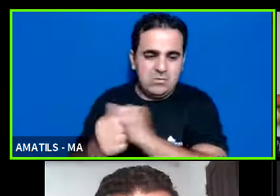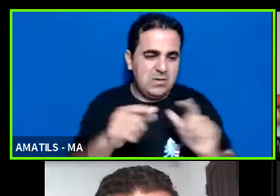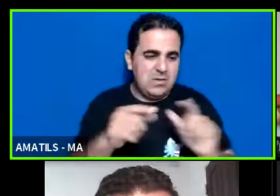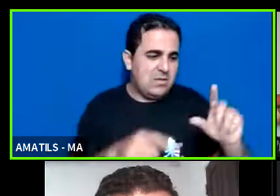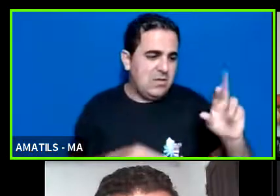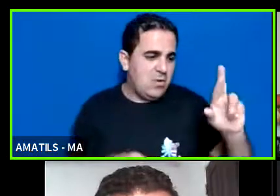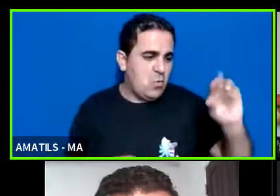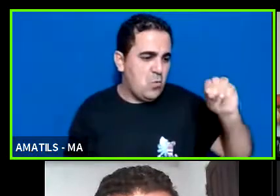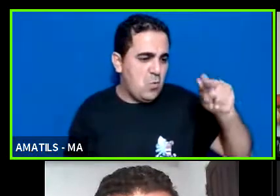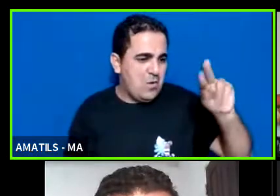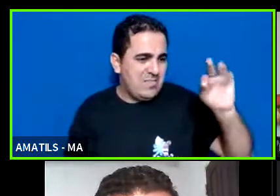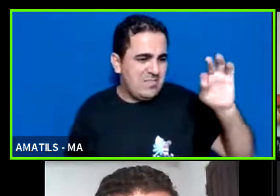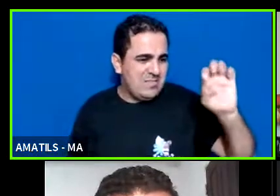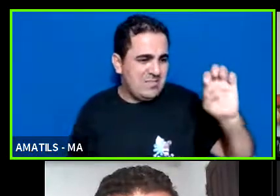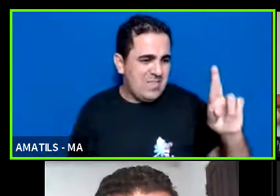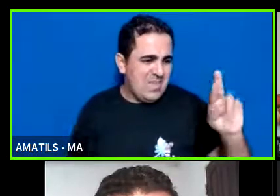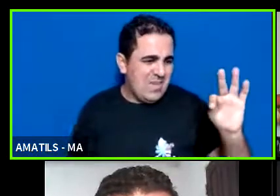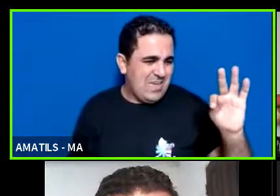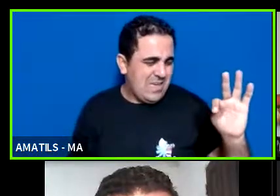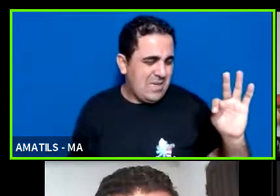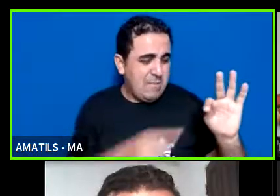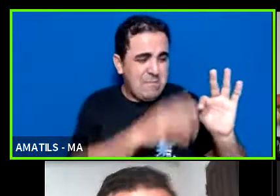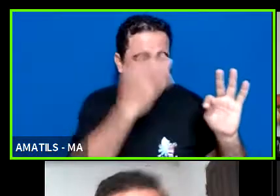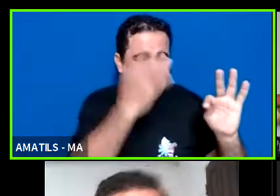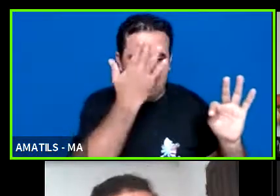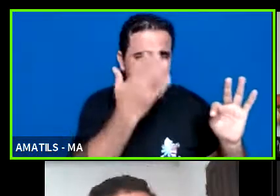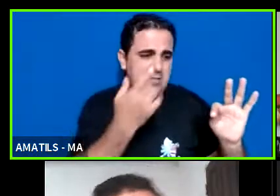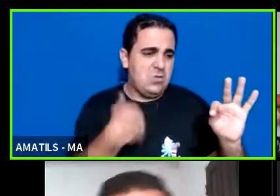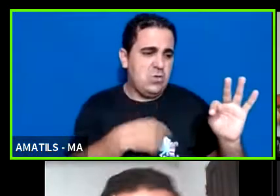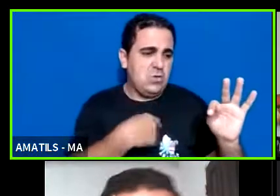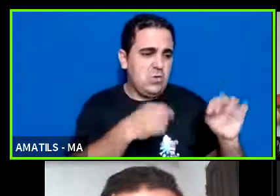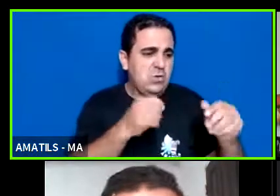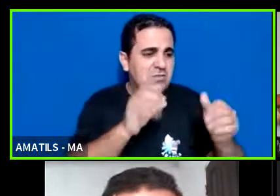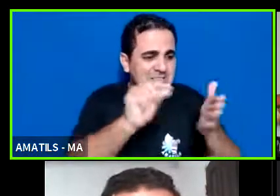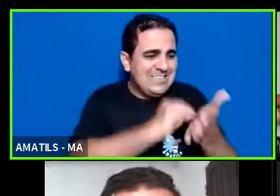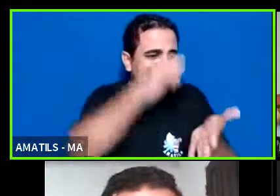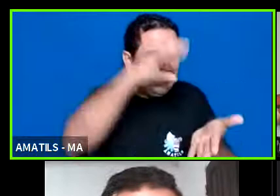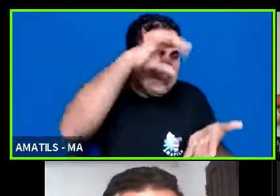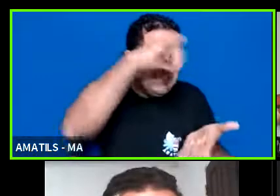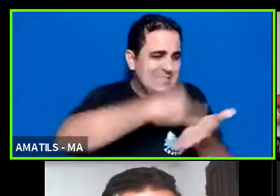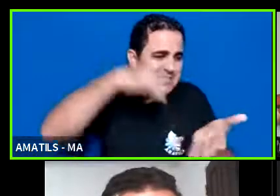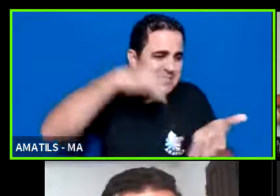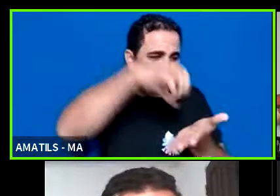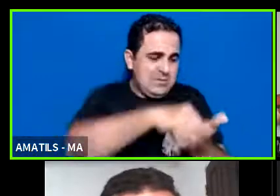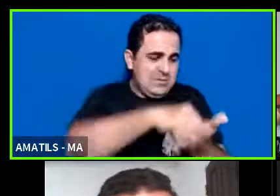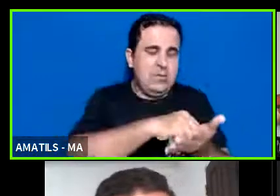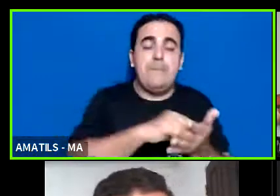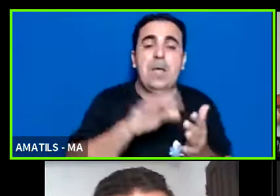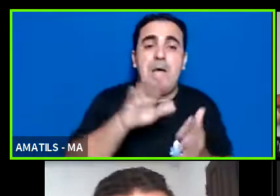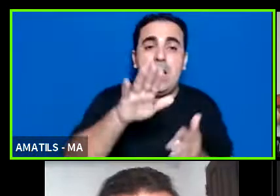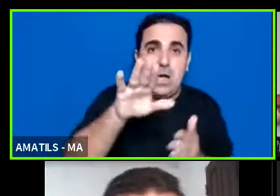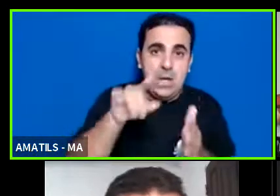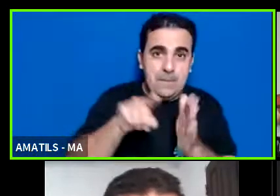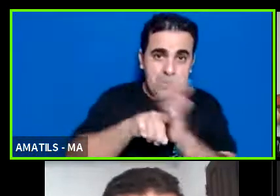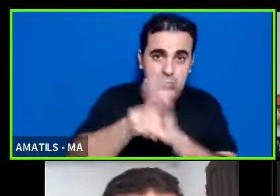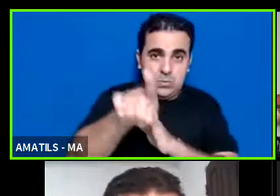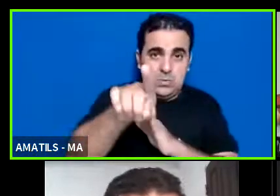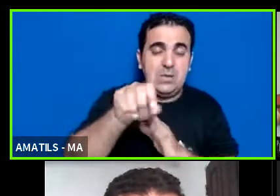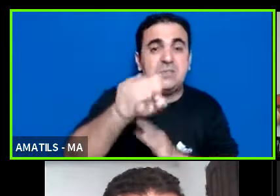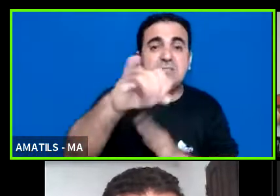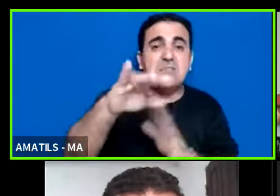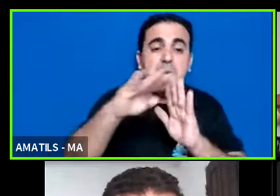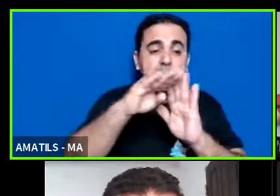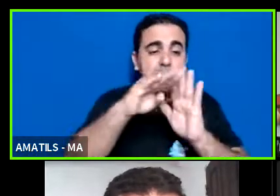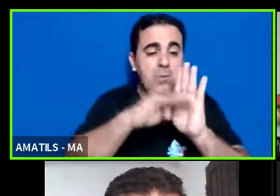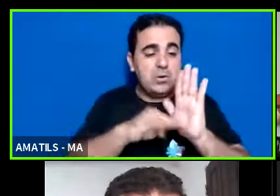enquanto instituição mas eu queria saber se projetos com